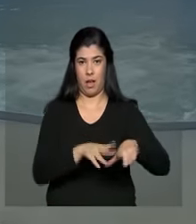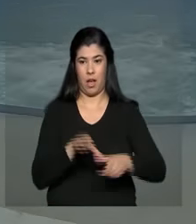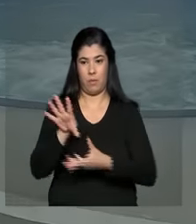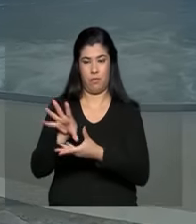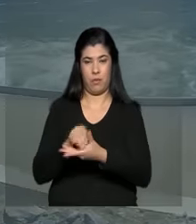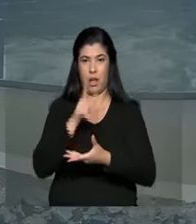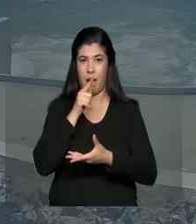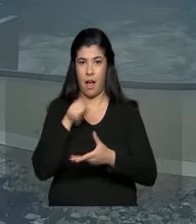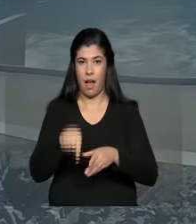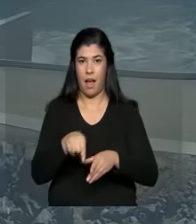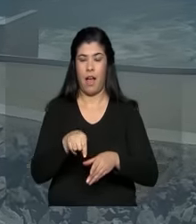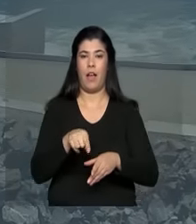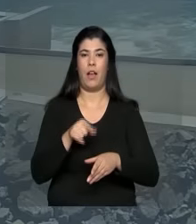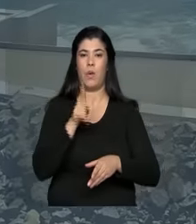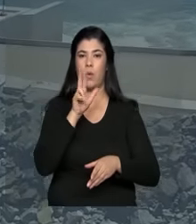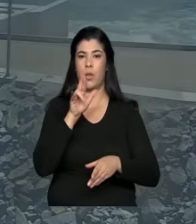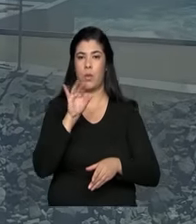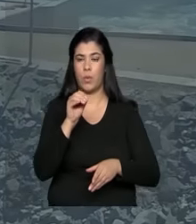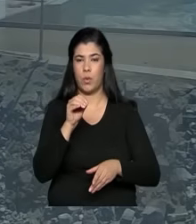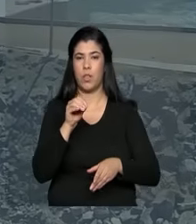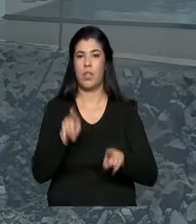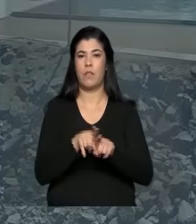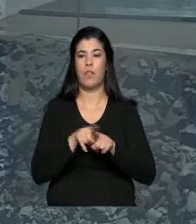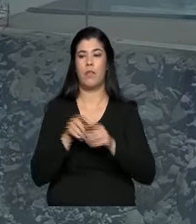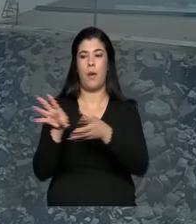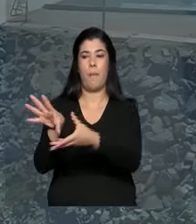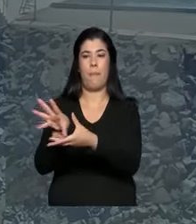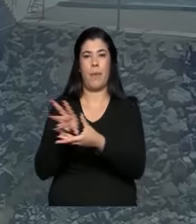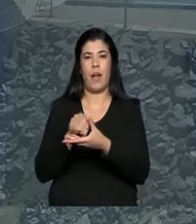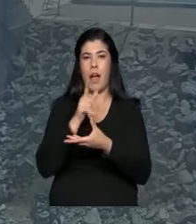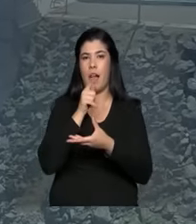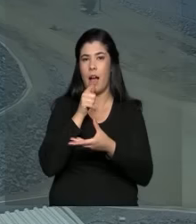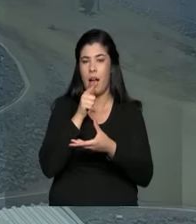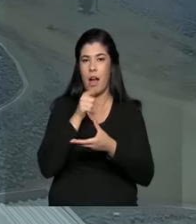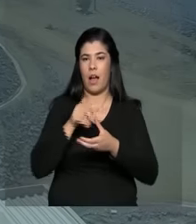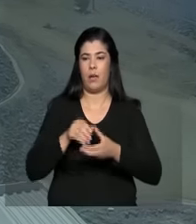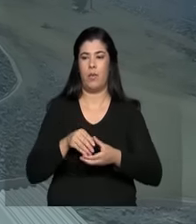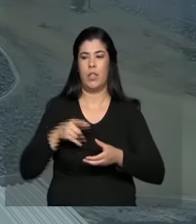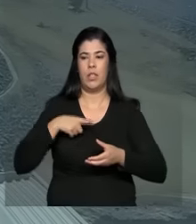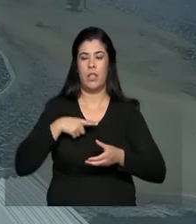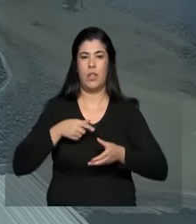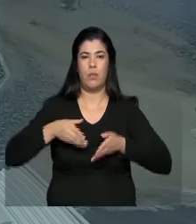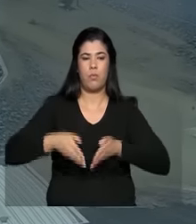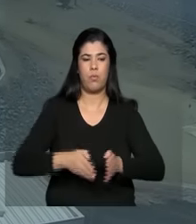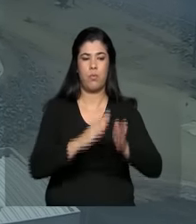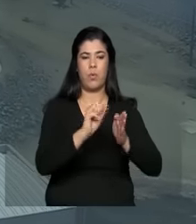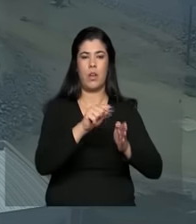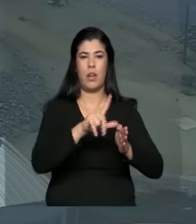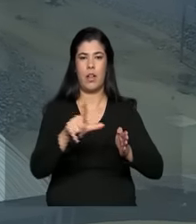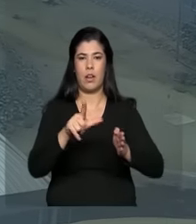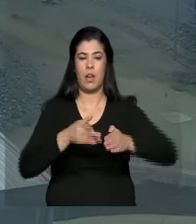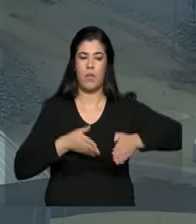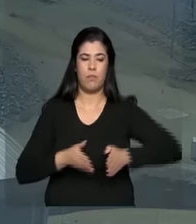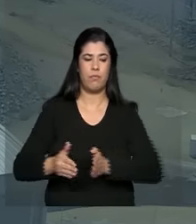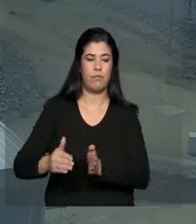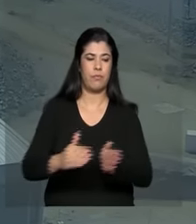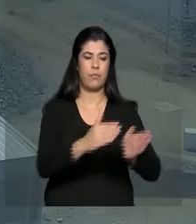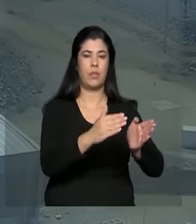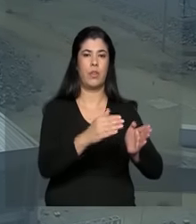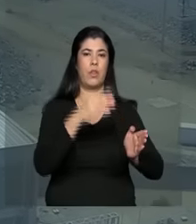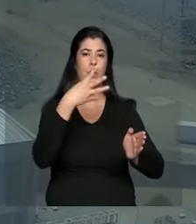integração do Rio São Francisco vai captar a água de um canal aberto no rio e transferi-la para um trecho de